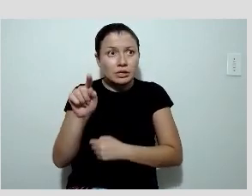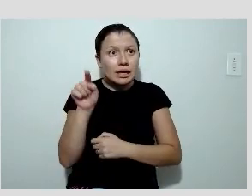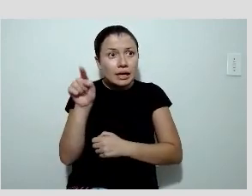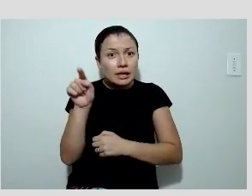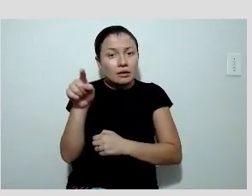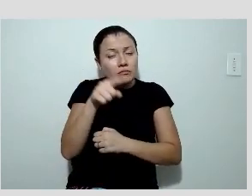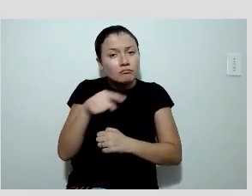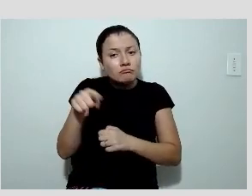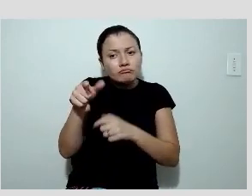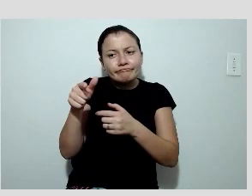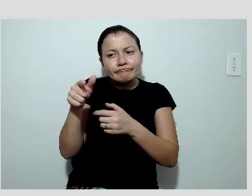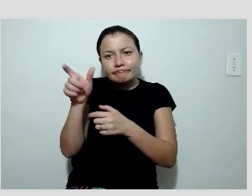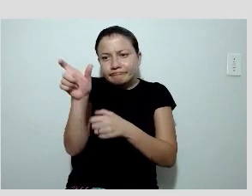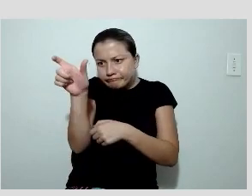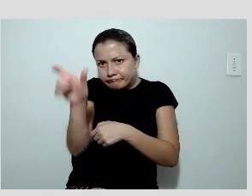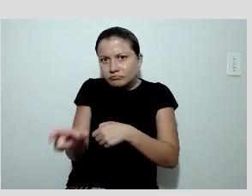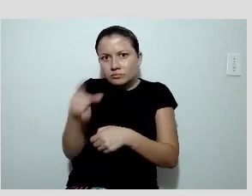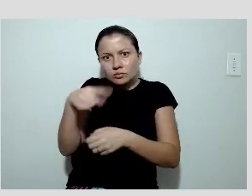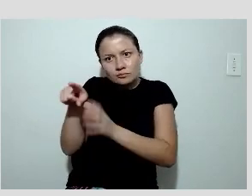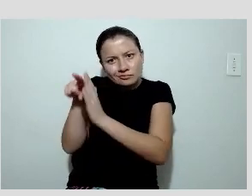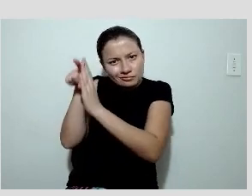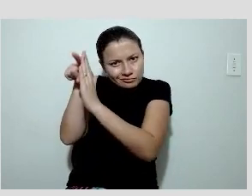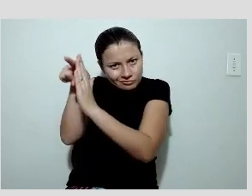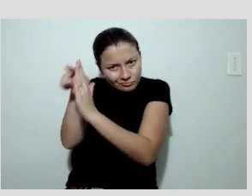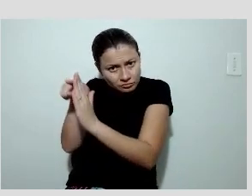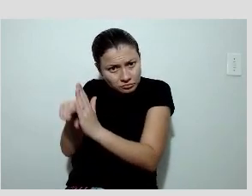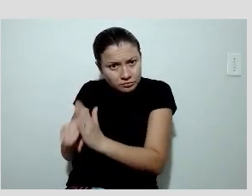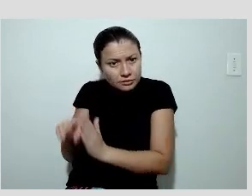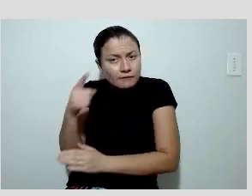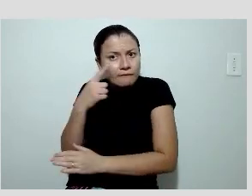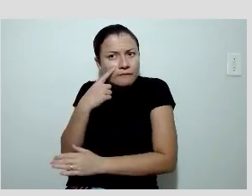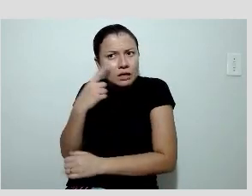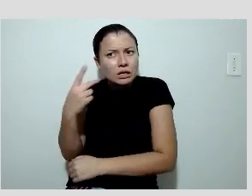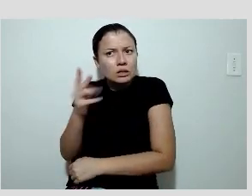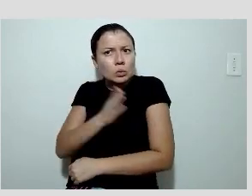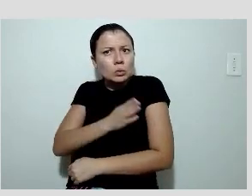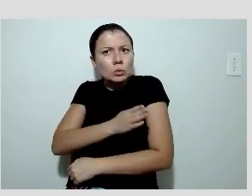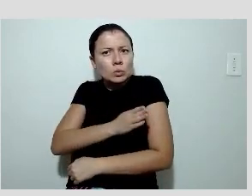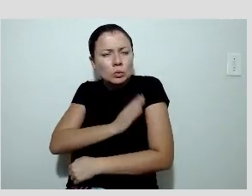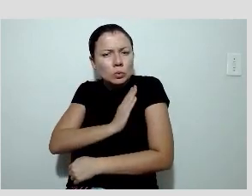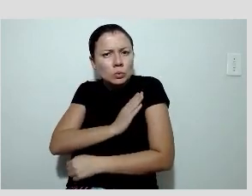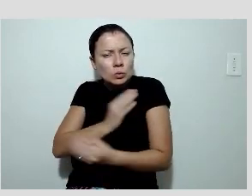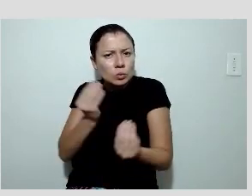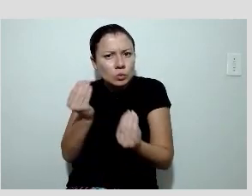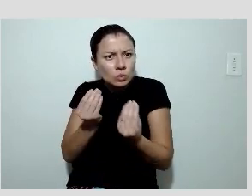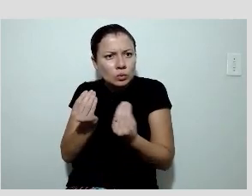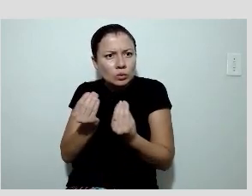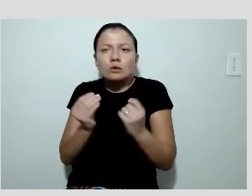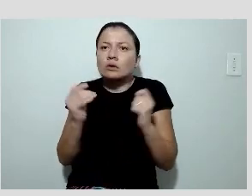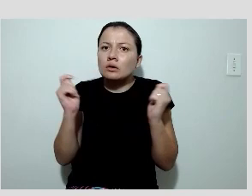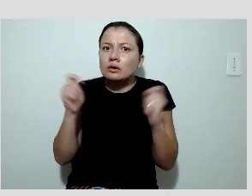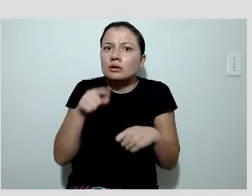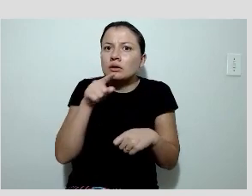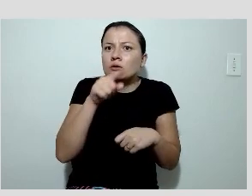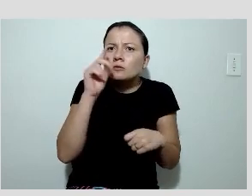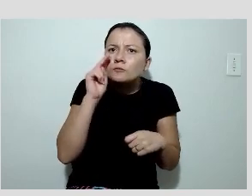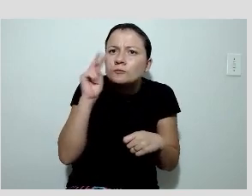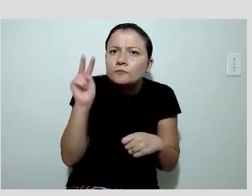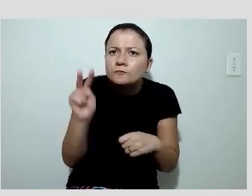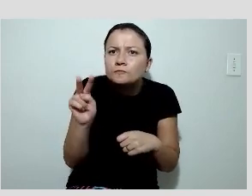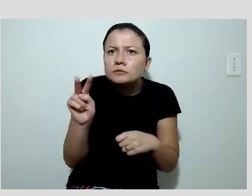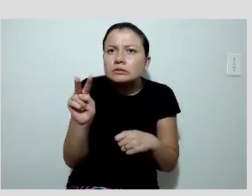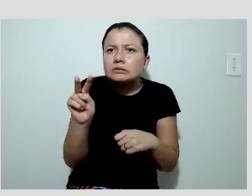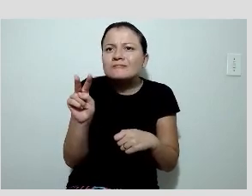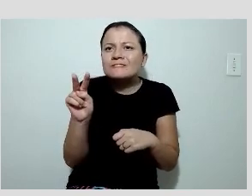analisou para avaliar a denervação cardíaca. Você consegue ver a parede inferior aqui completamente denervada.